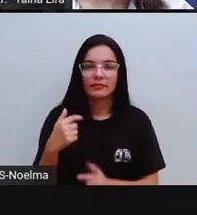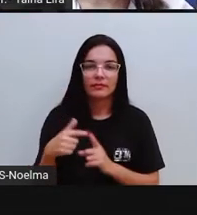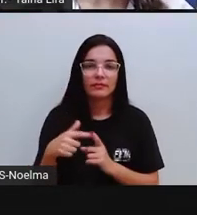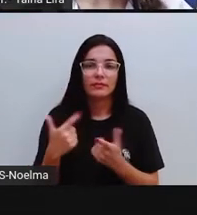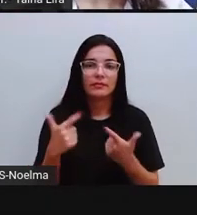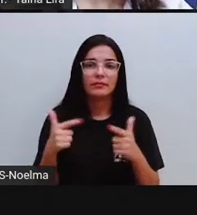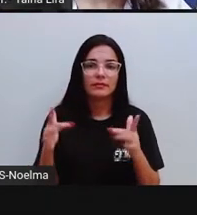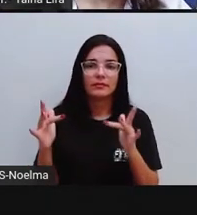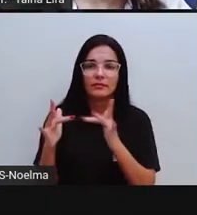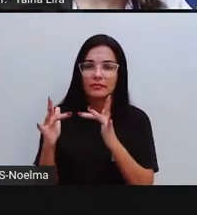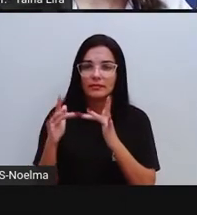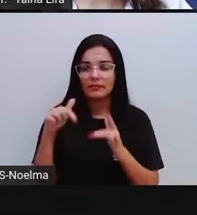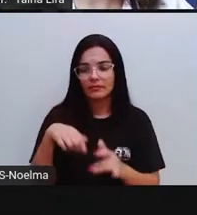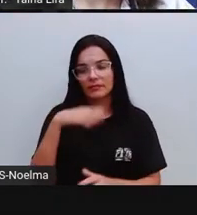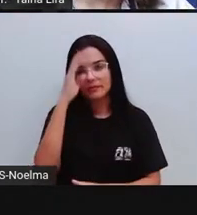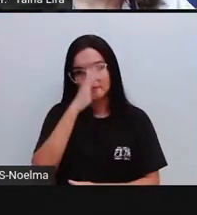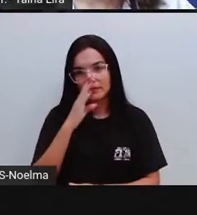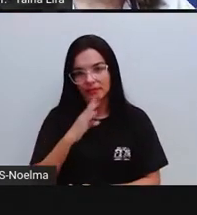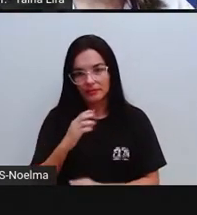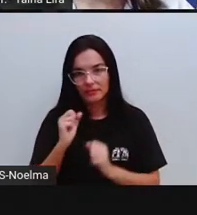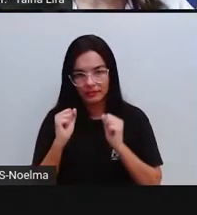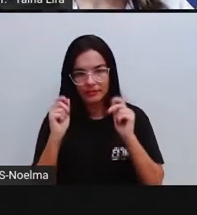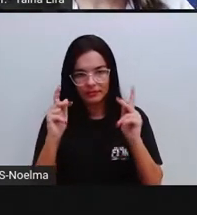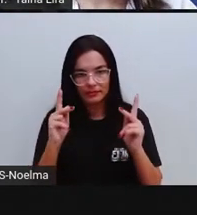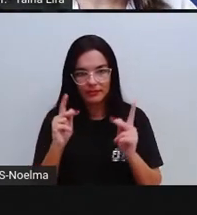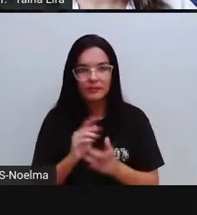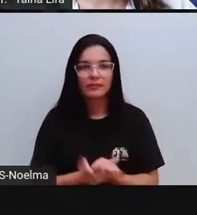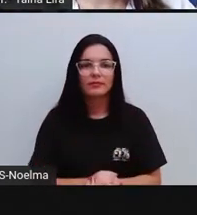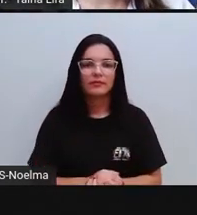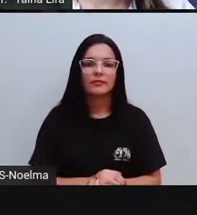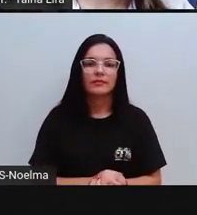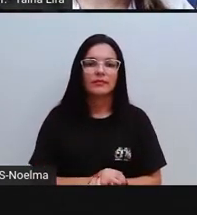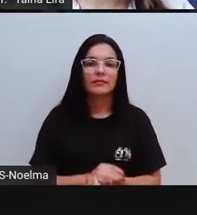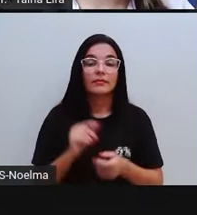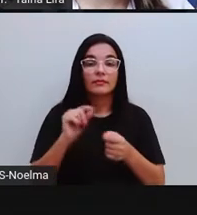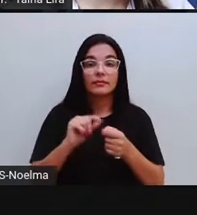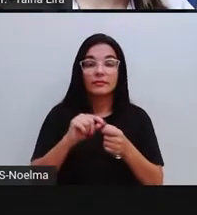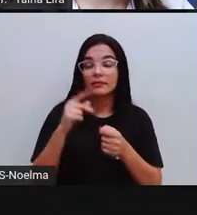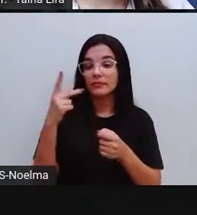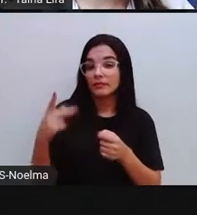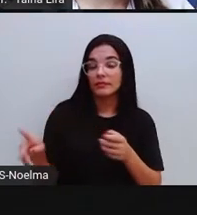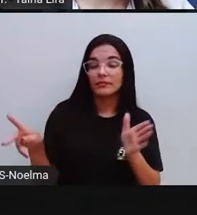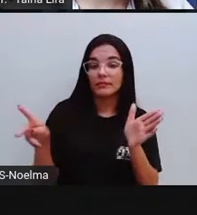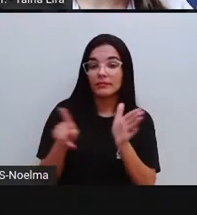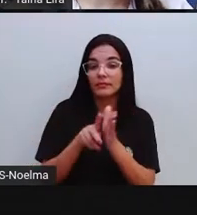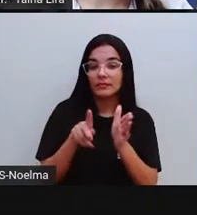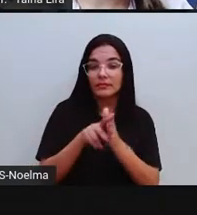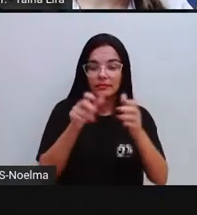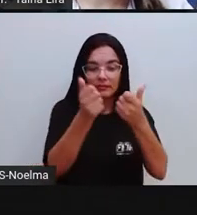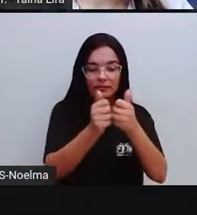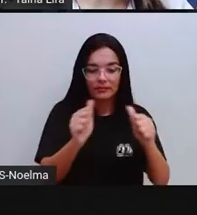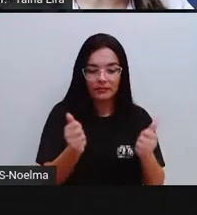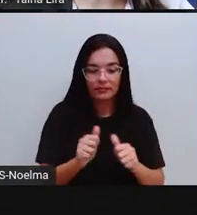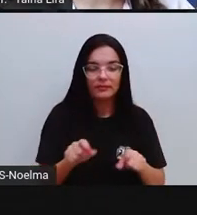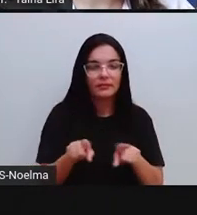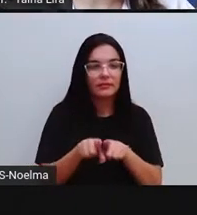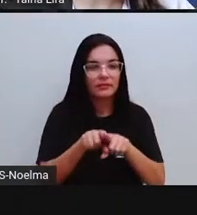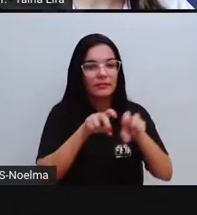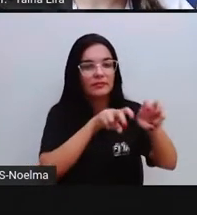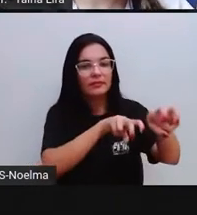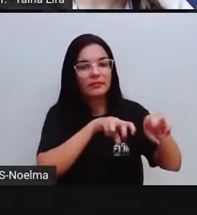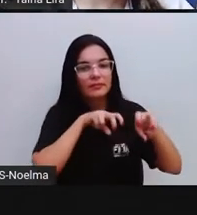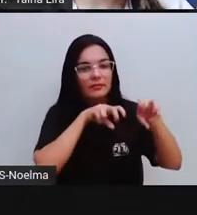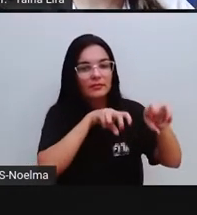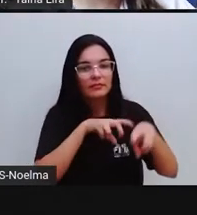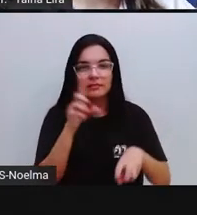vivem aqui no Brasil, certo? Eles produzem o artesanato e praticam a agricultura e